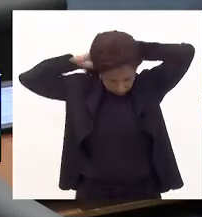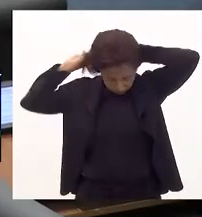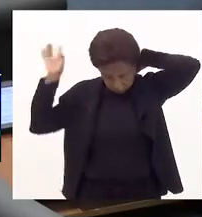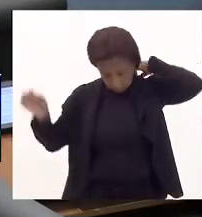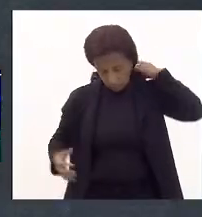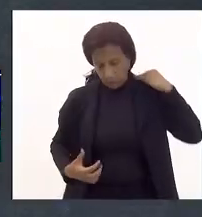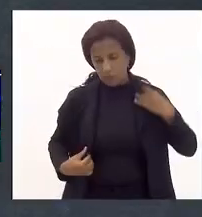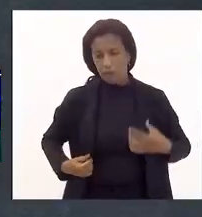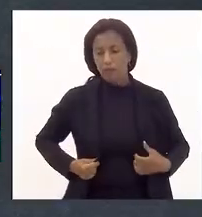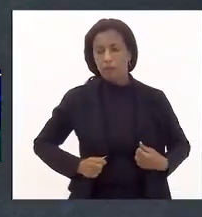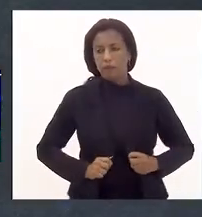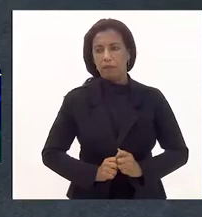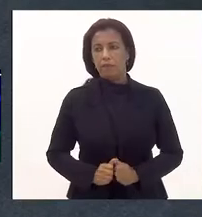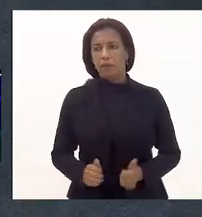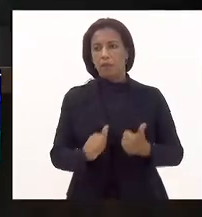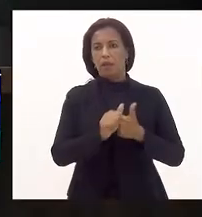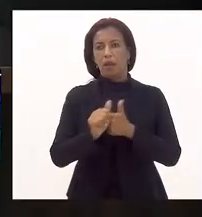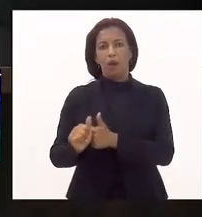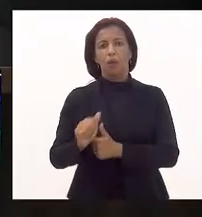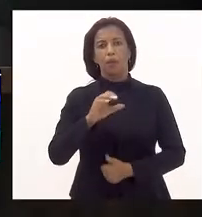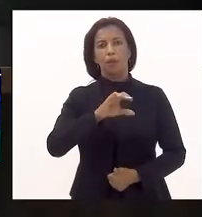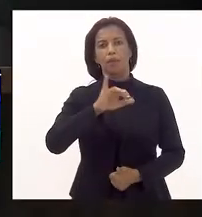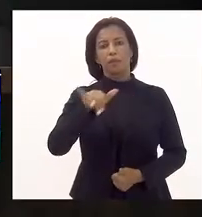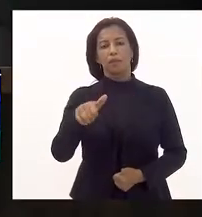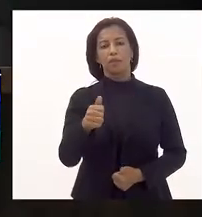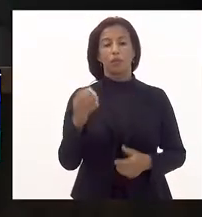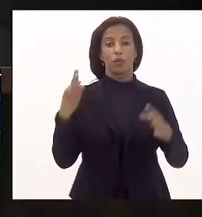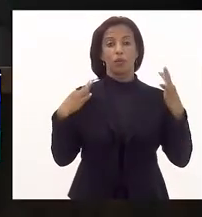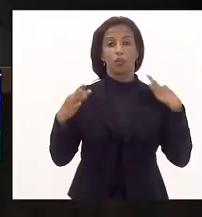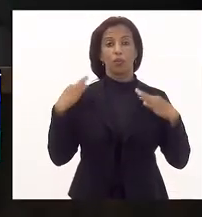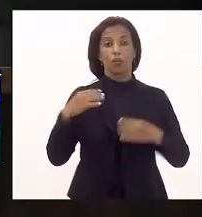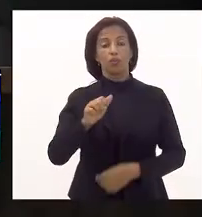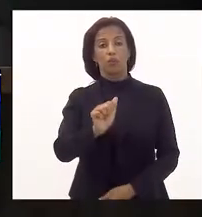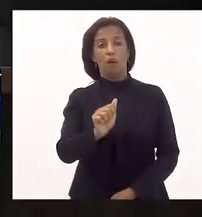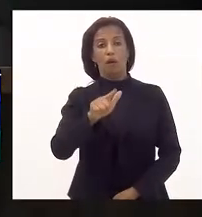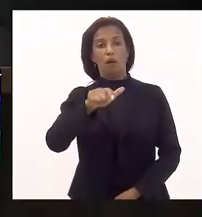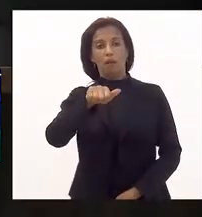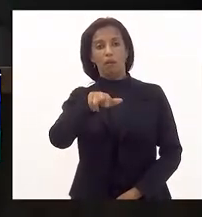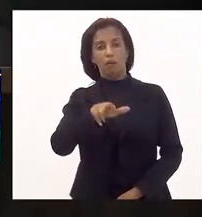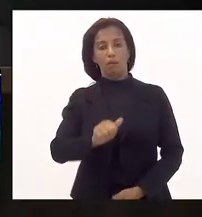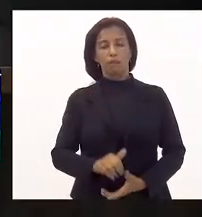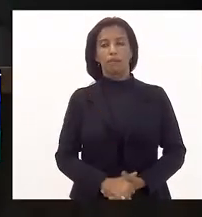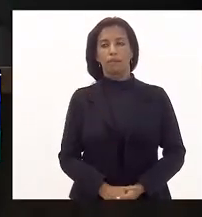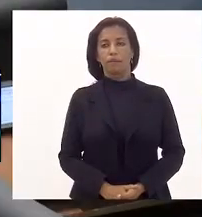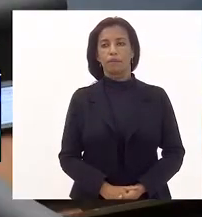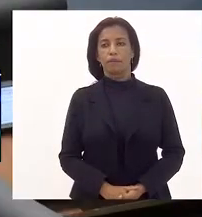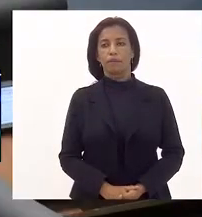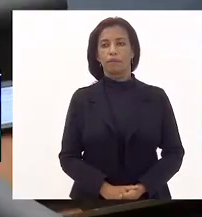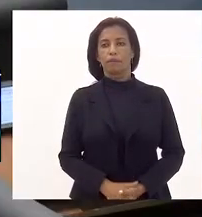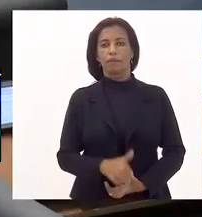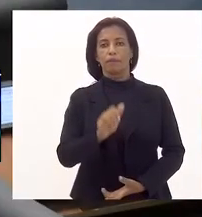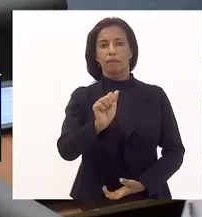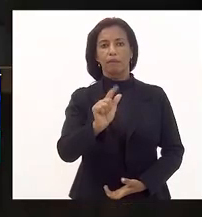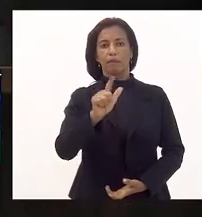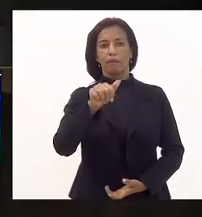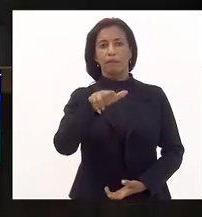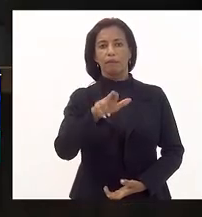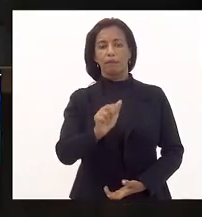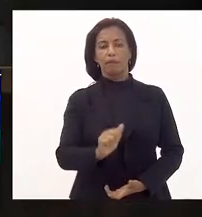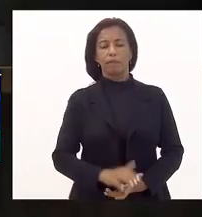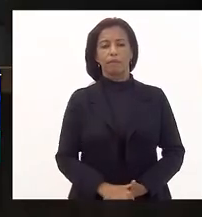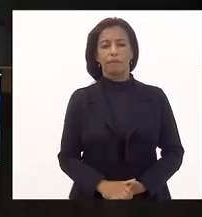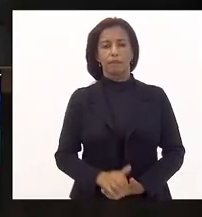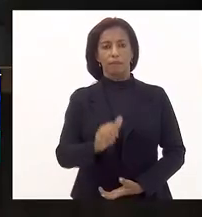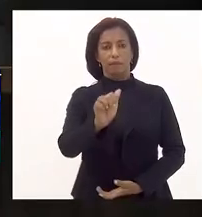Acompanhe a CCJ. Pela Comissão de Turismo, deputada Alana Passos. Deputada Alana Passos. Deputada